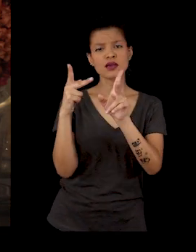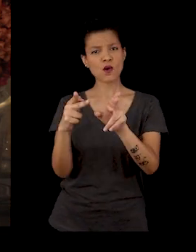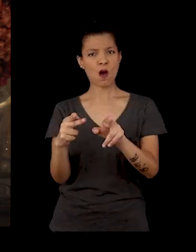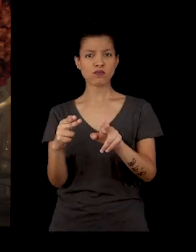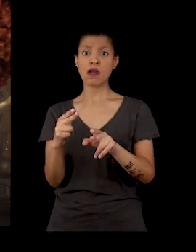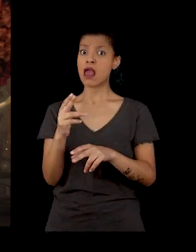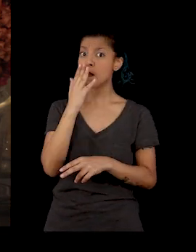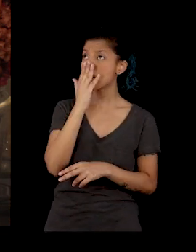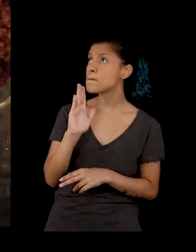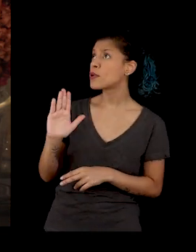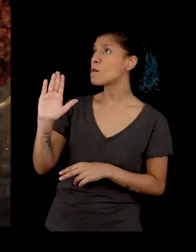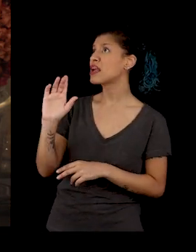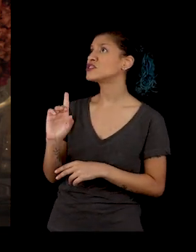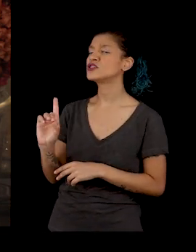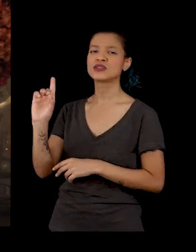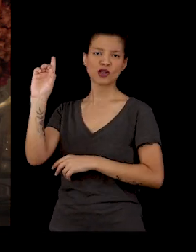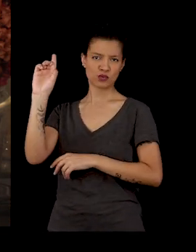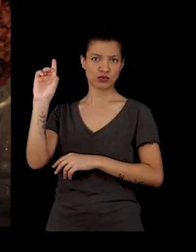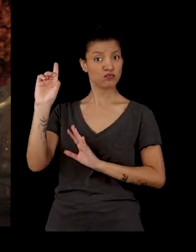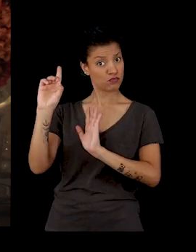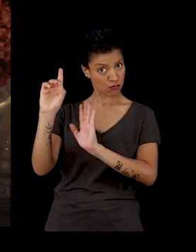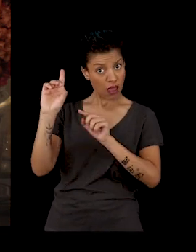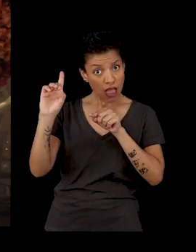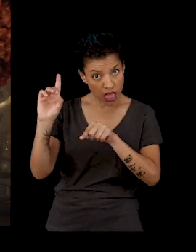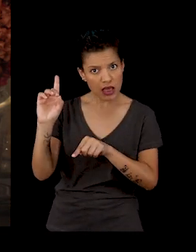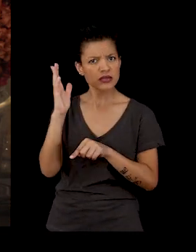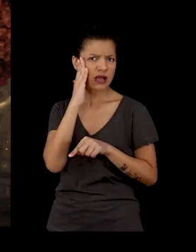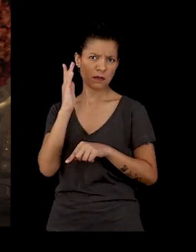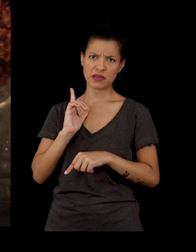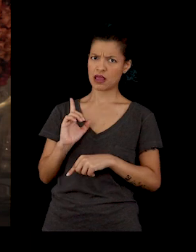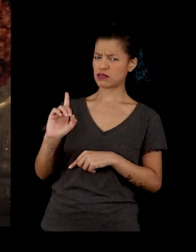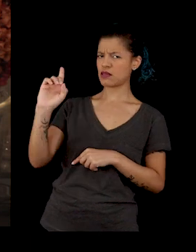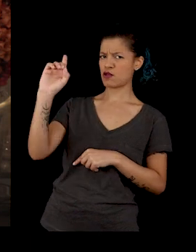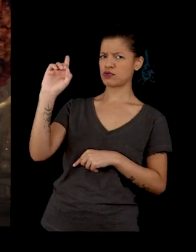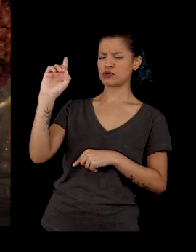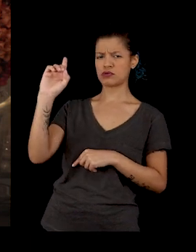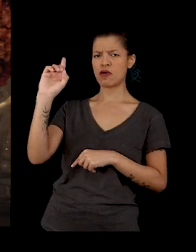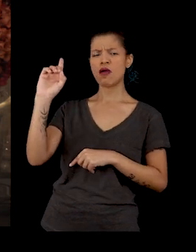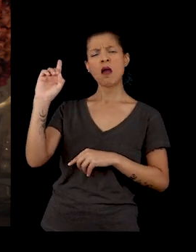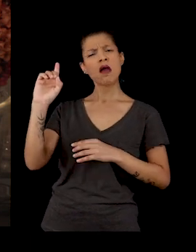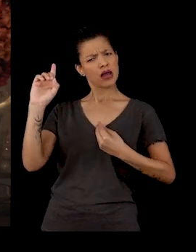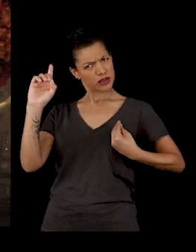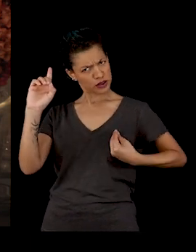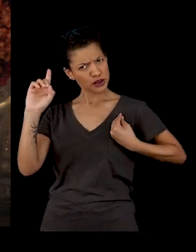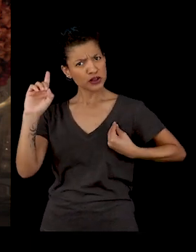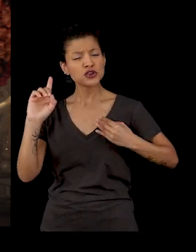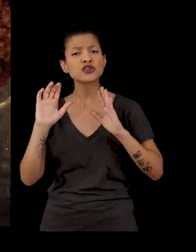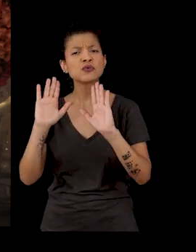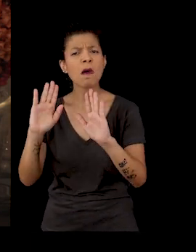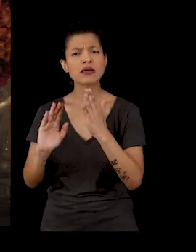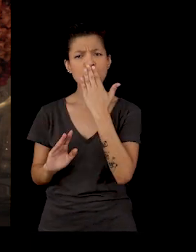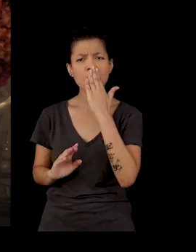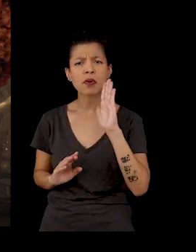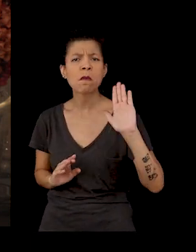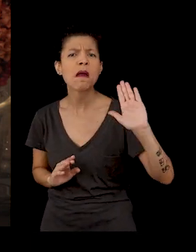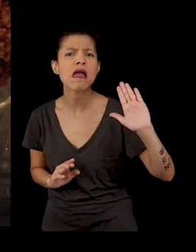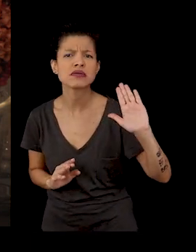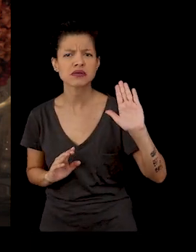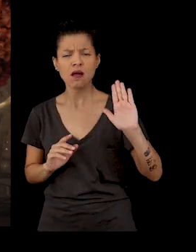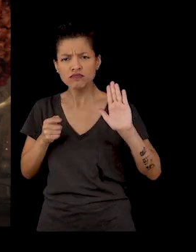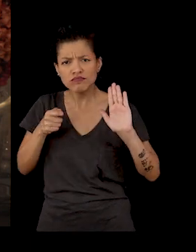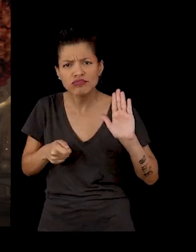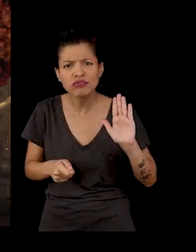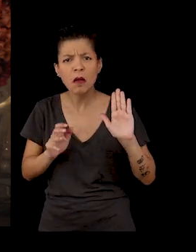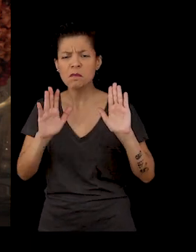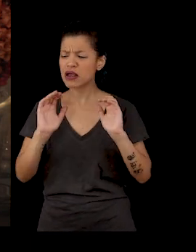Ele faz uma promessa a quem é Deus? A um Deus que, segundo ele, existe. Mas como cumprir uma promessa que, se